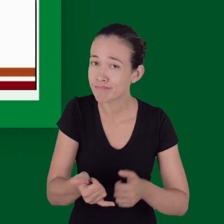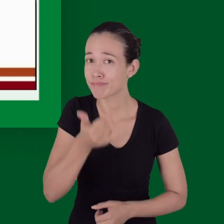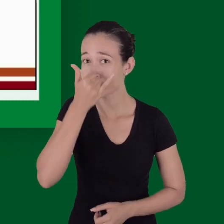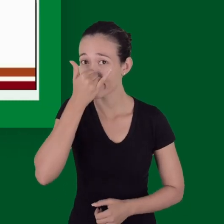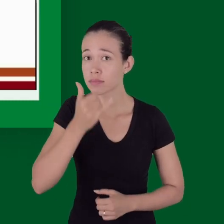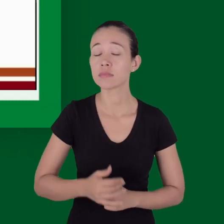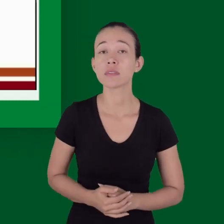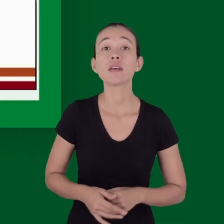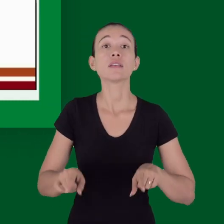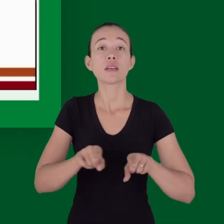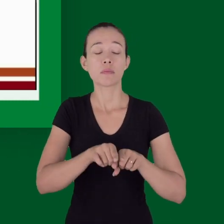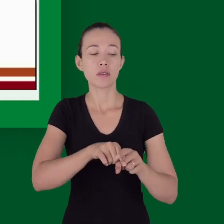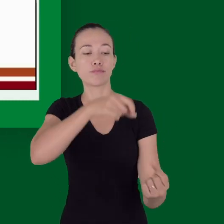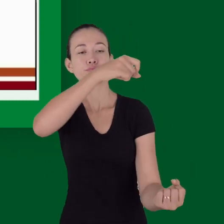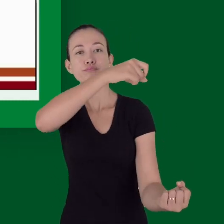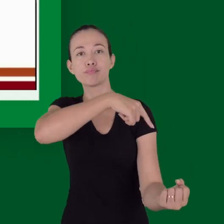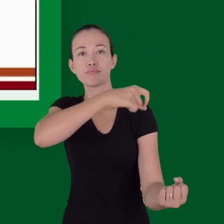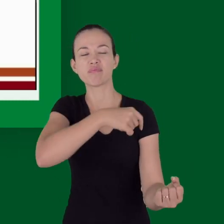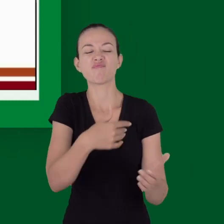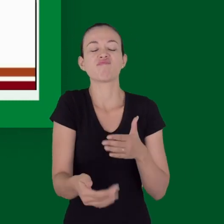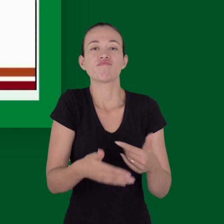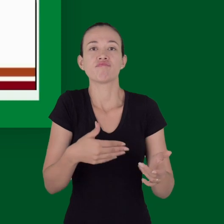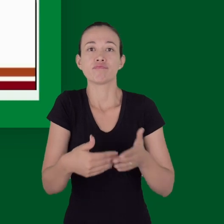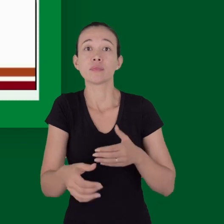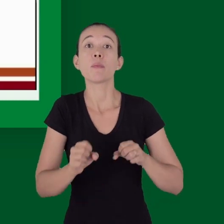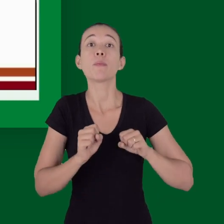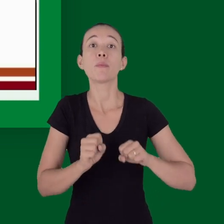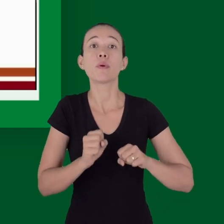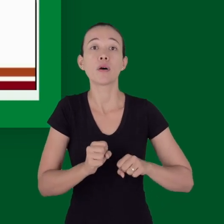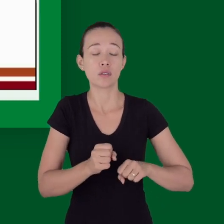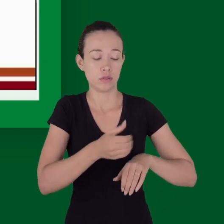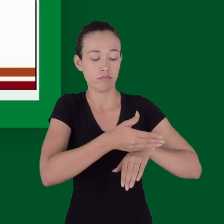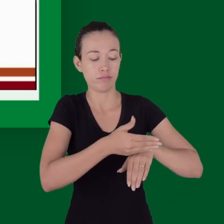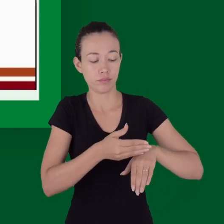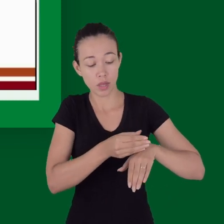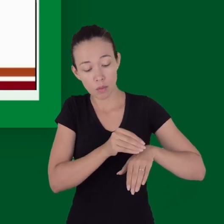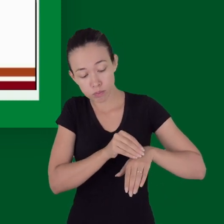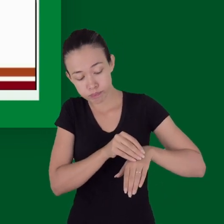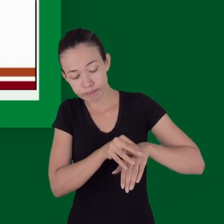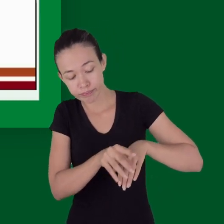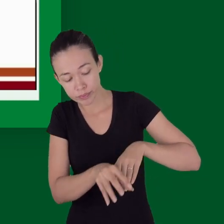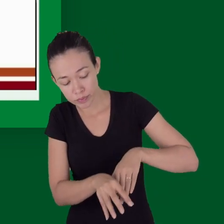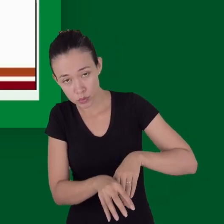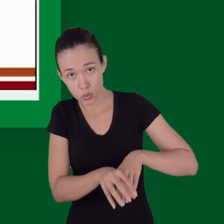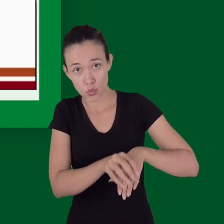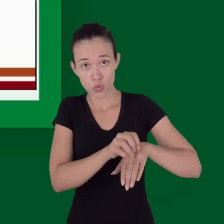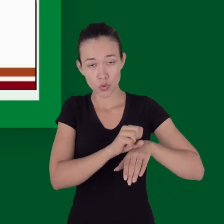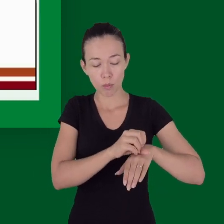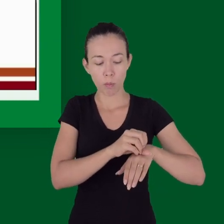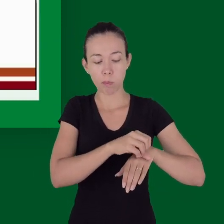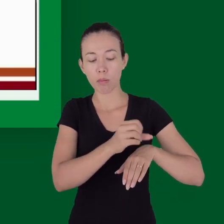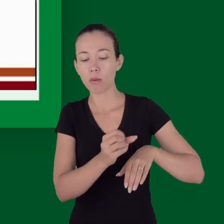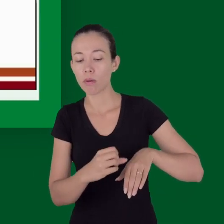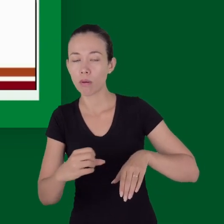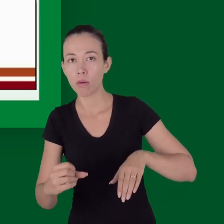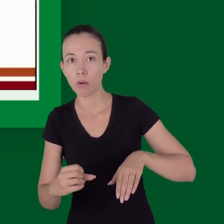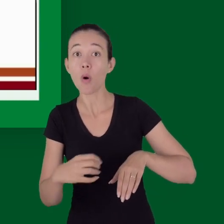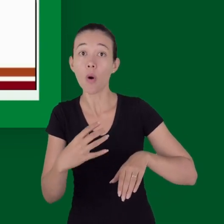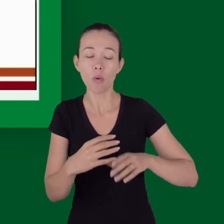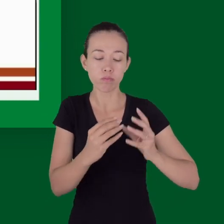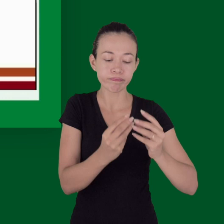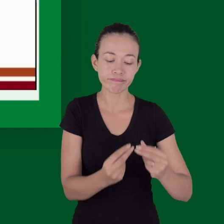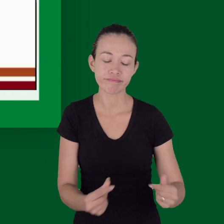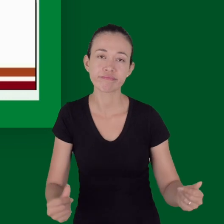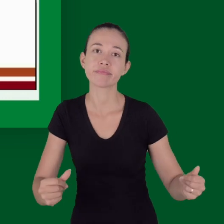com o deslocamento de coágulos que já foram formados diluição de fatores de coagulação mantendo assim a hemorragia